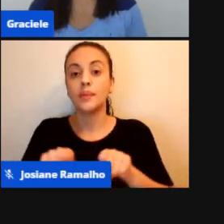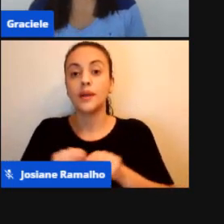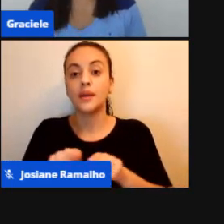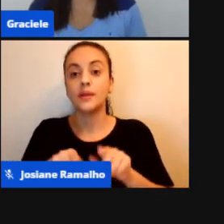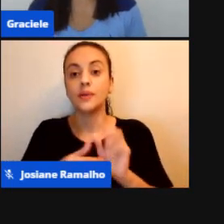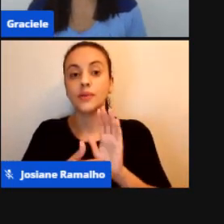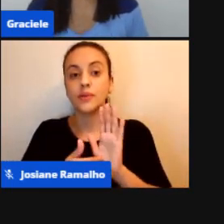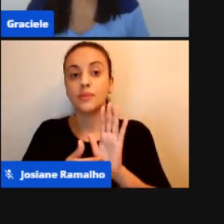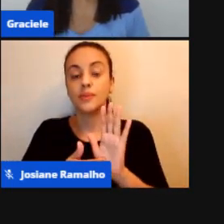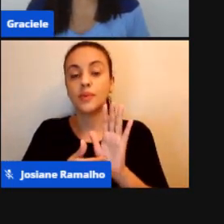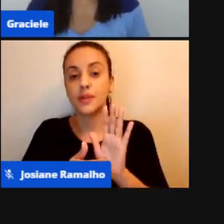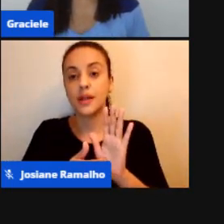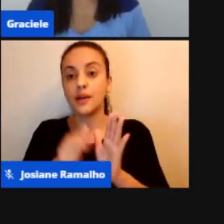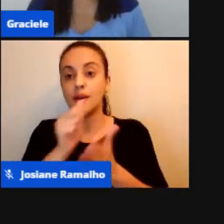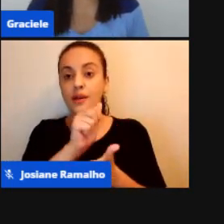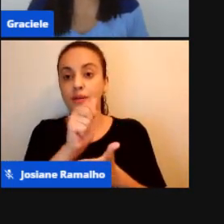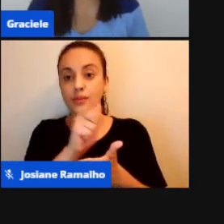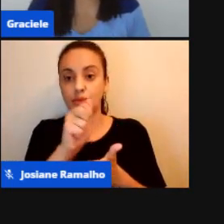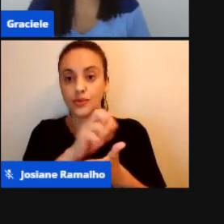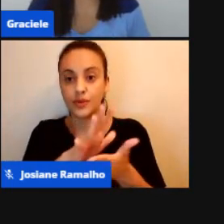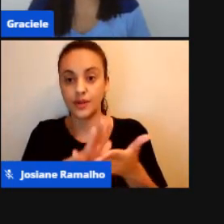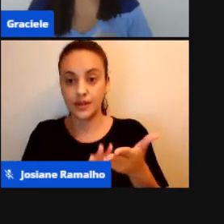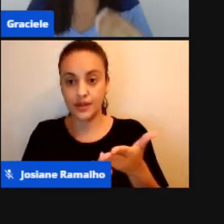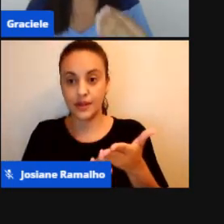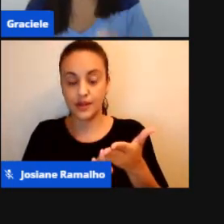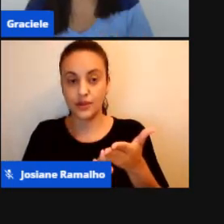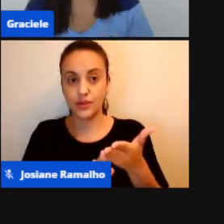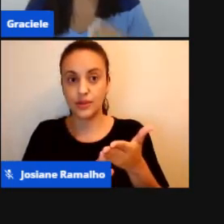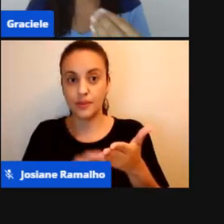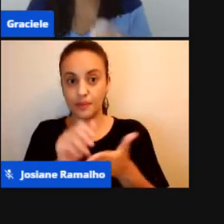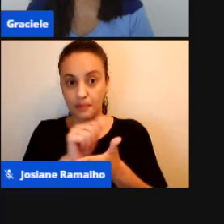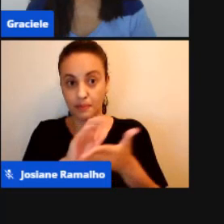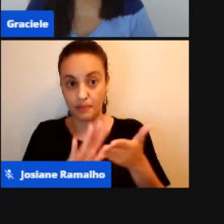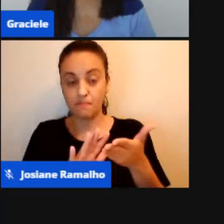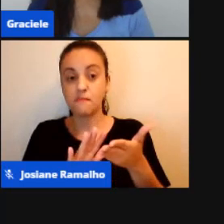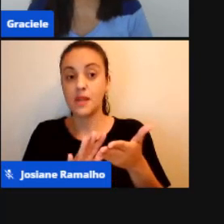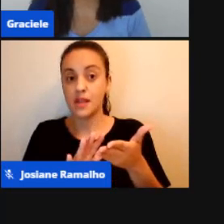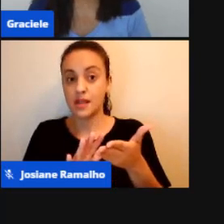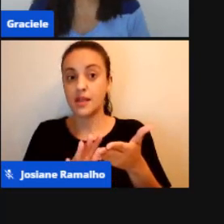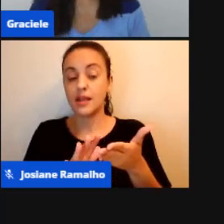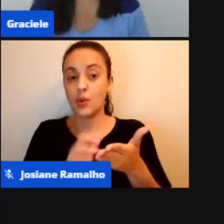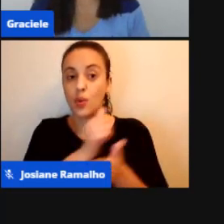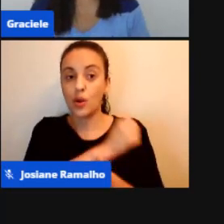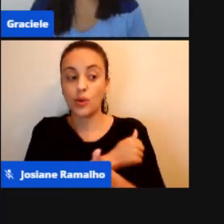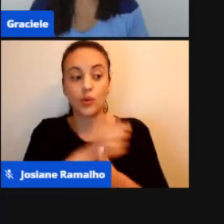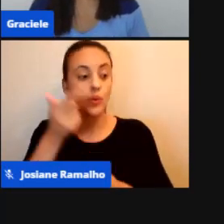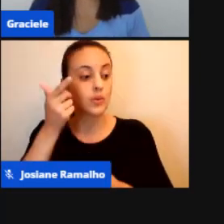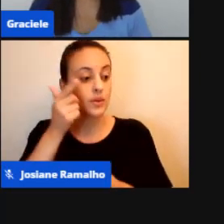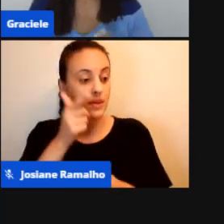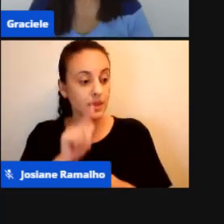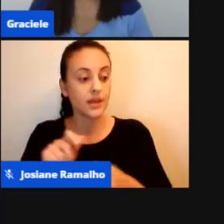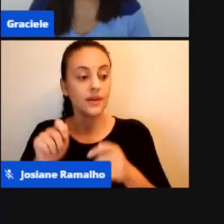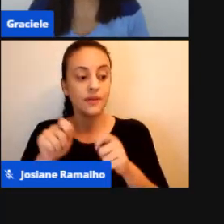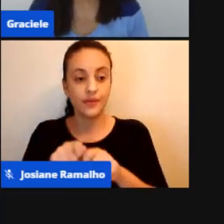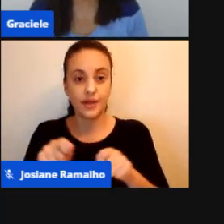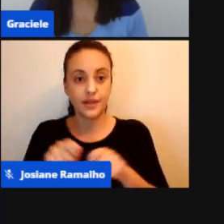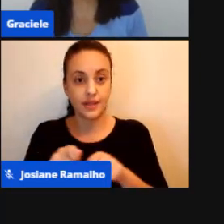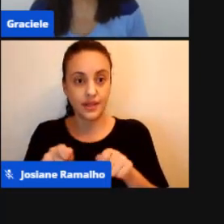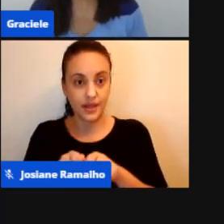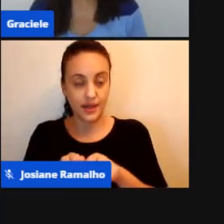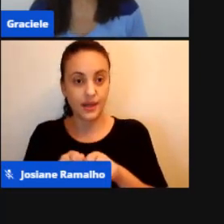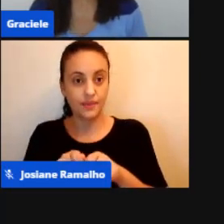atividades que esteja dentro da possibilidade de realização do aluno neste